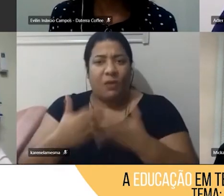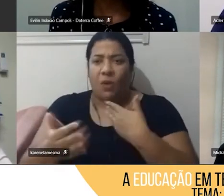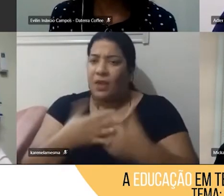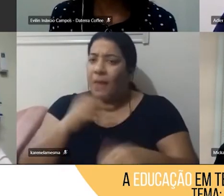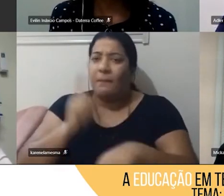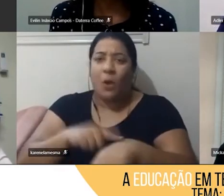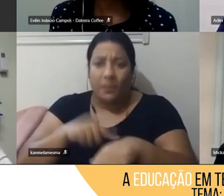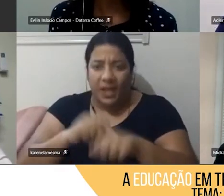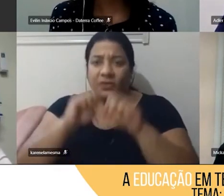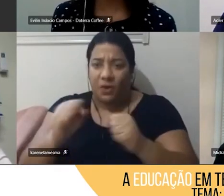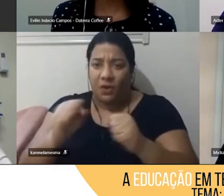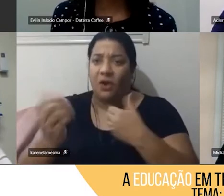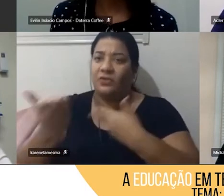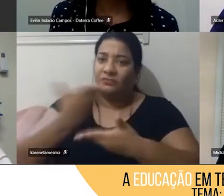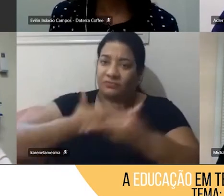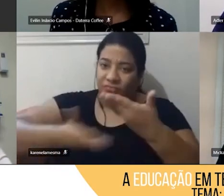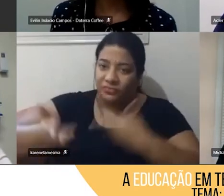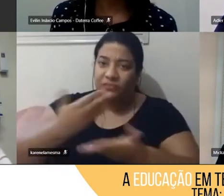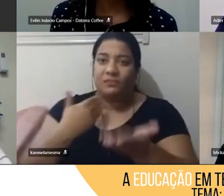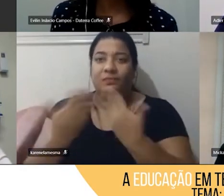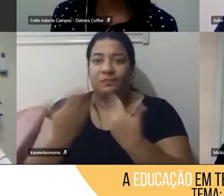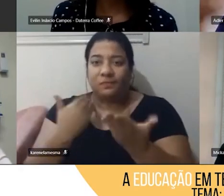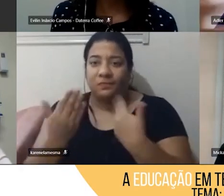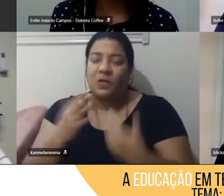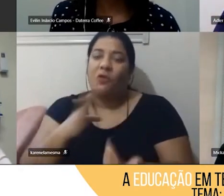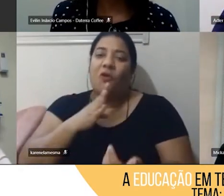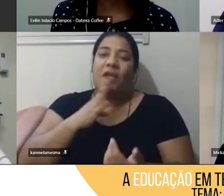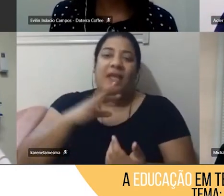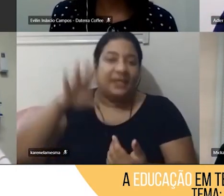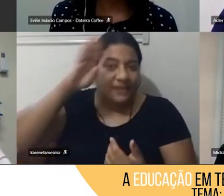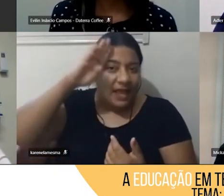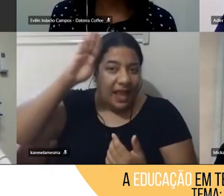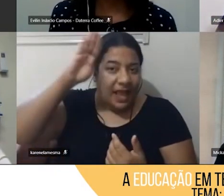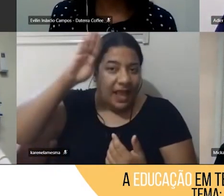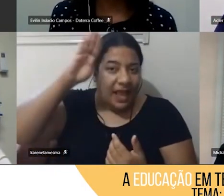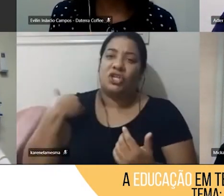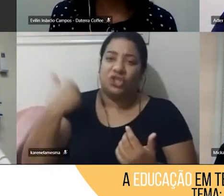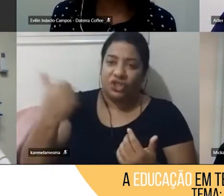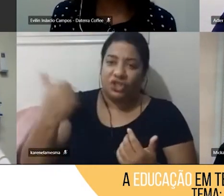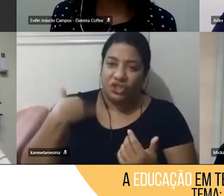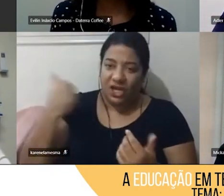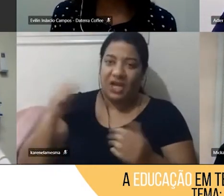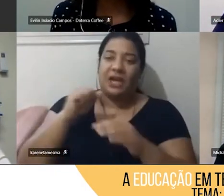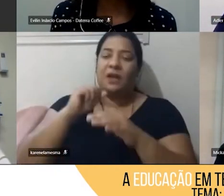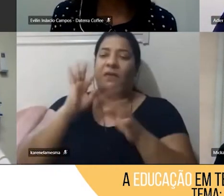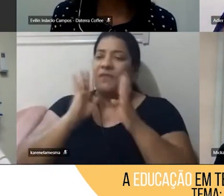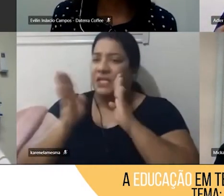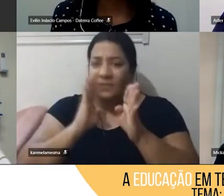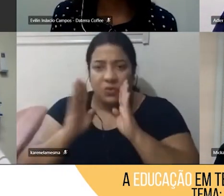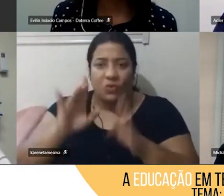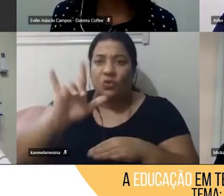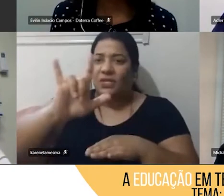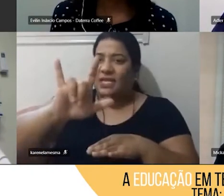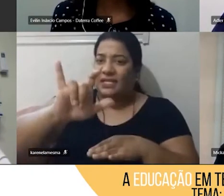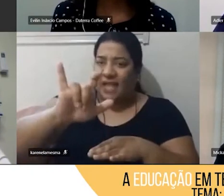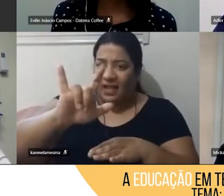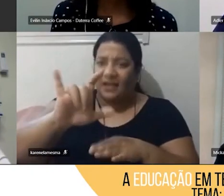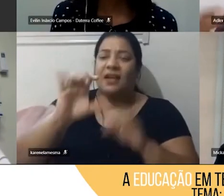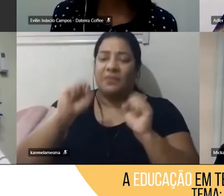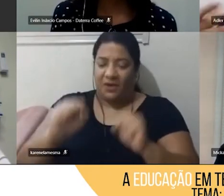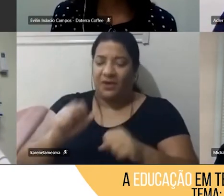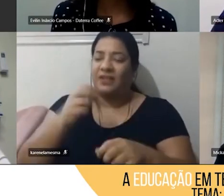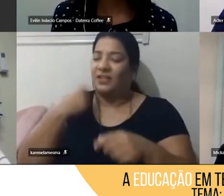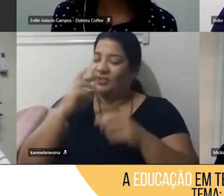trocar com a gente, né, conhecer mais como é a academia, chama nas nossas redes sociais, no Facebook, no Instagram, qualquer lugar que a gente responde, a gente